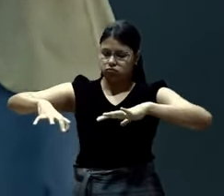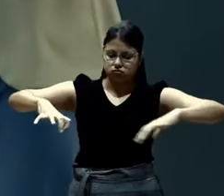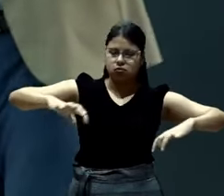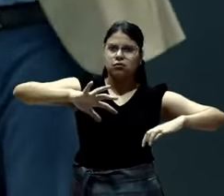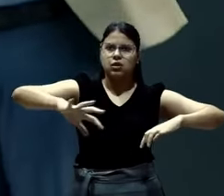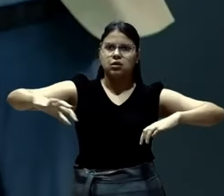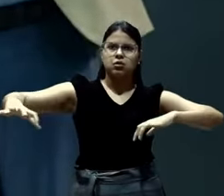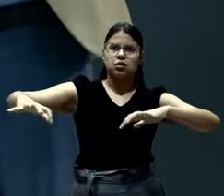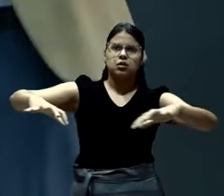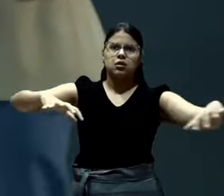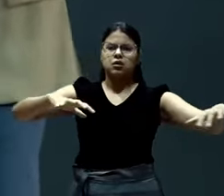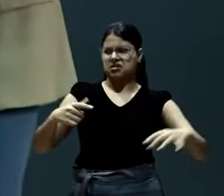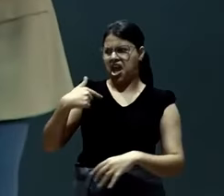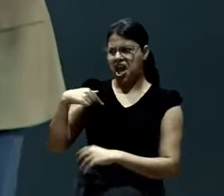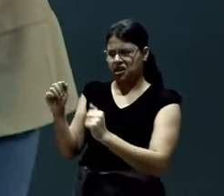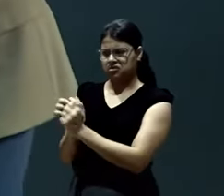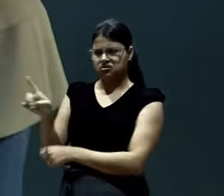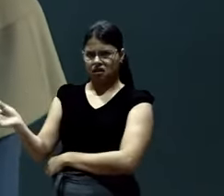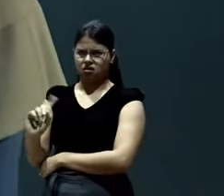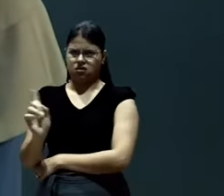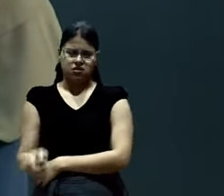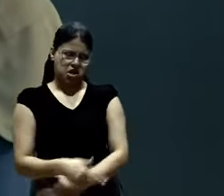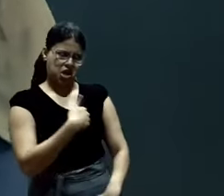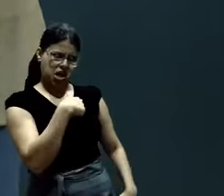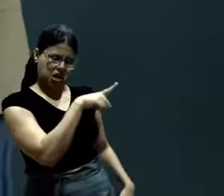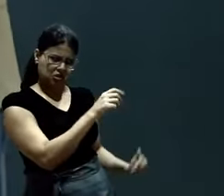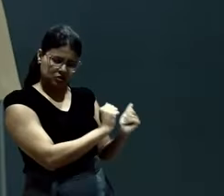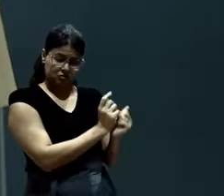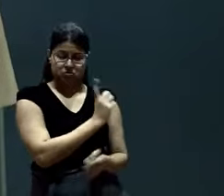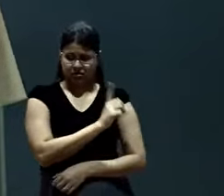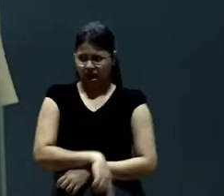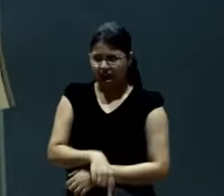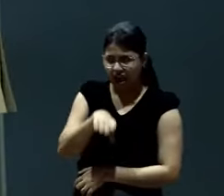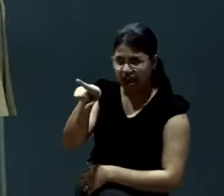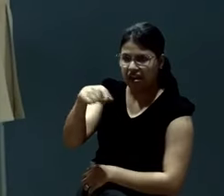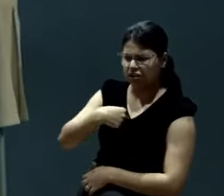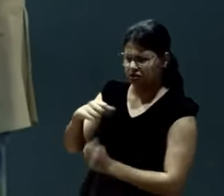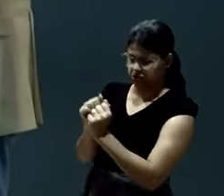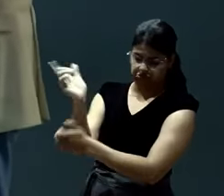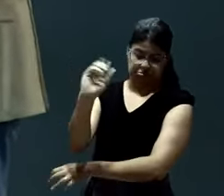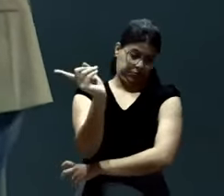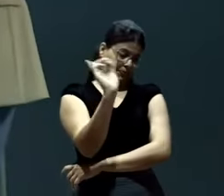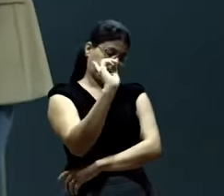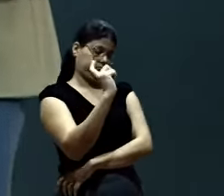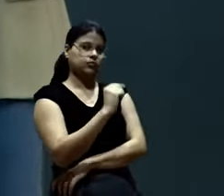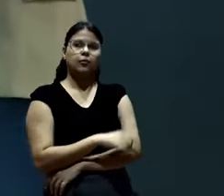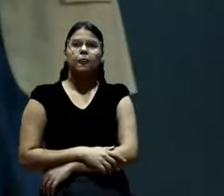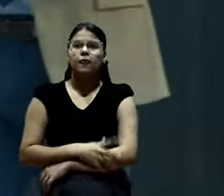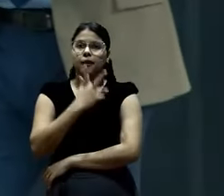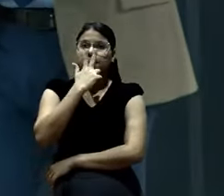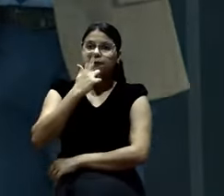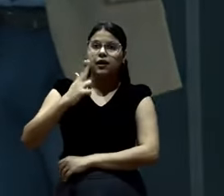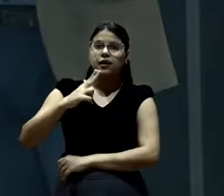Não se mistura com fulano, que eu não se misturo com ciclano, que eu não se misturo com beltrano. É um mundo